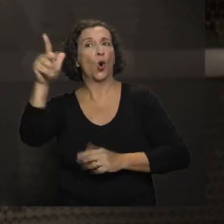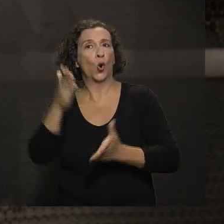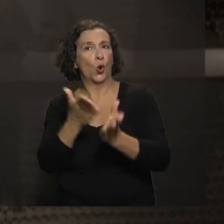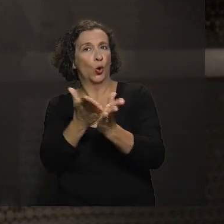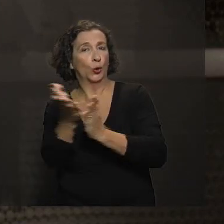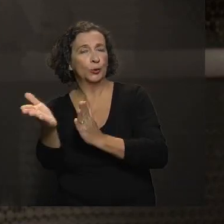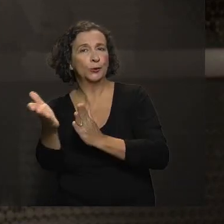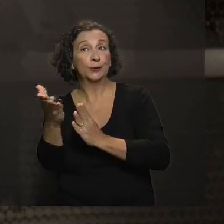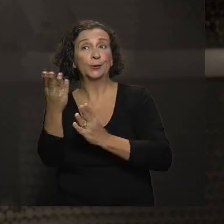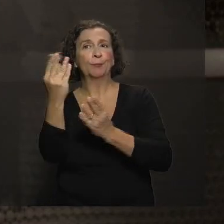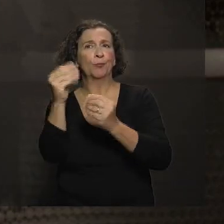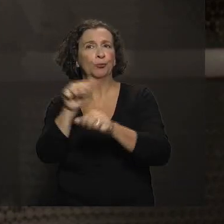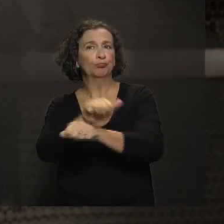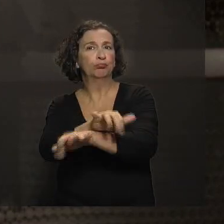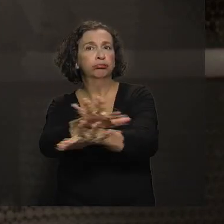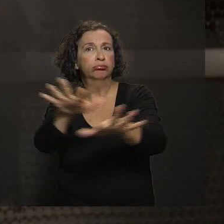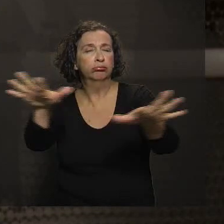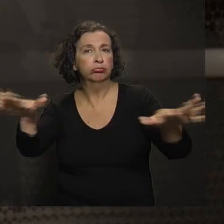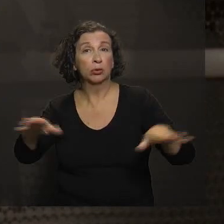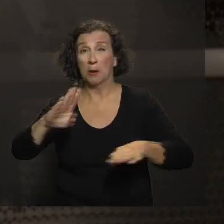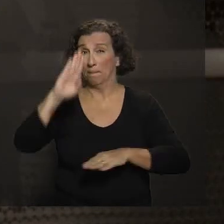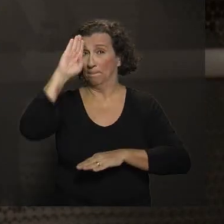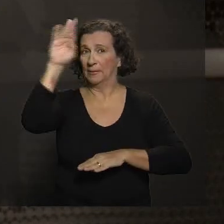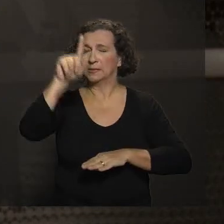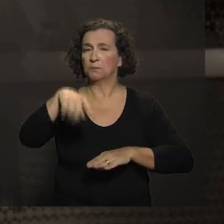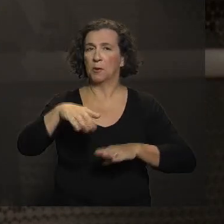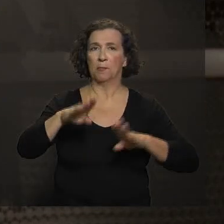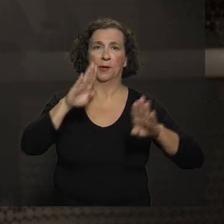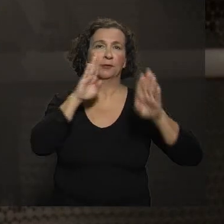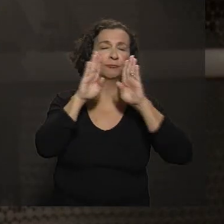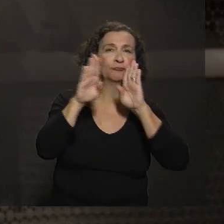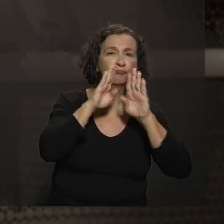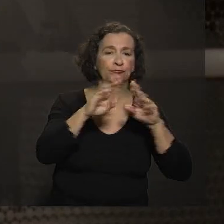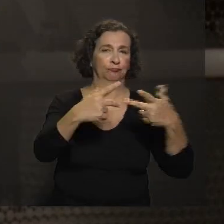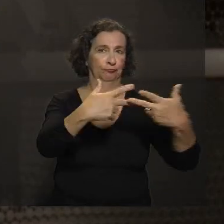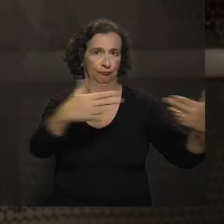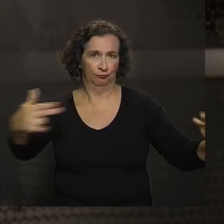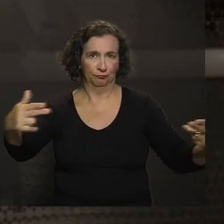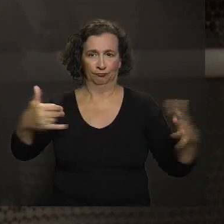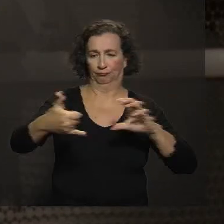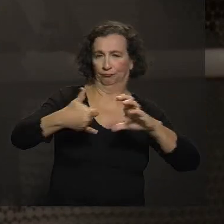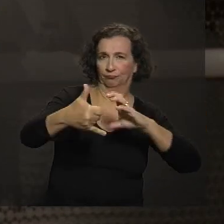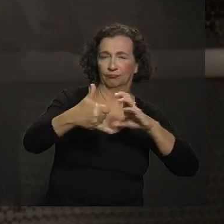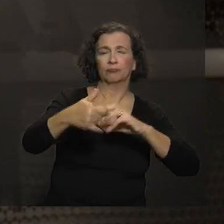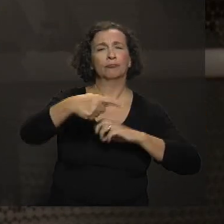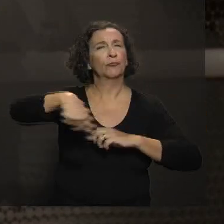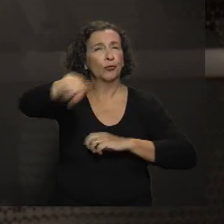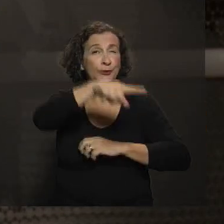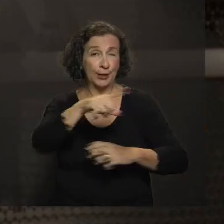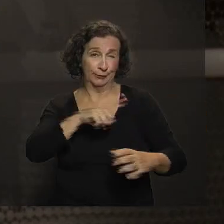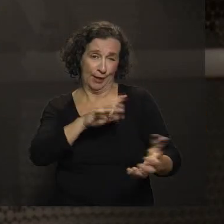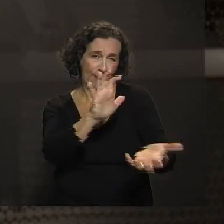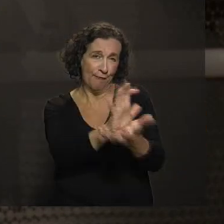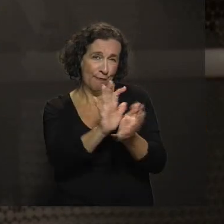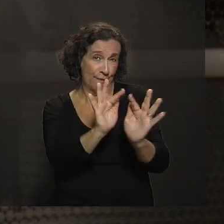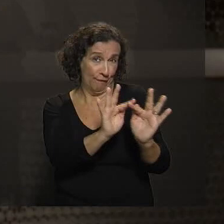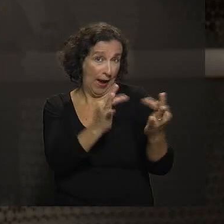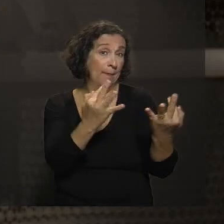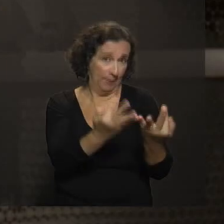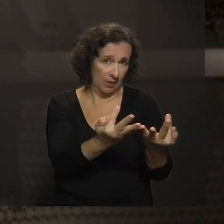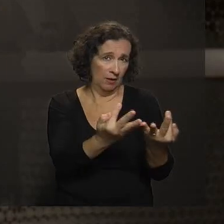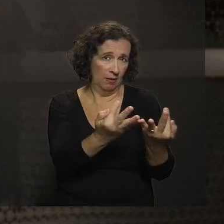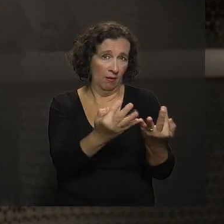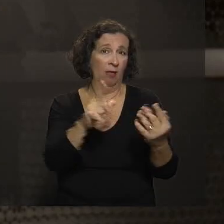muito difundida, principalmente pelas redes sociais. Então, você que recebe aí no grupo da família, né? Os